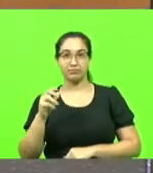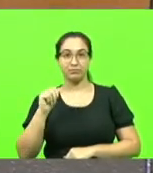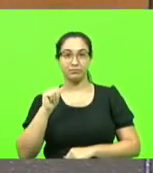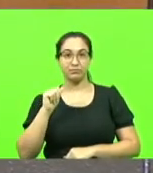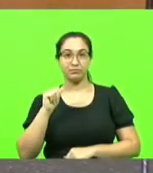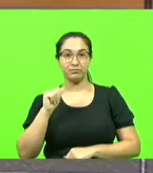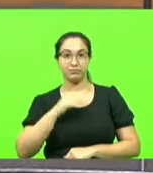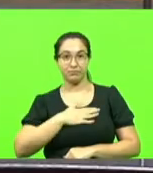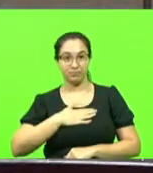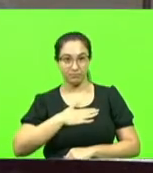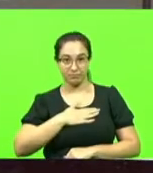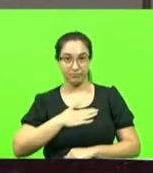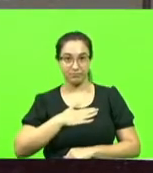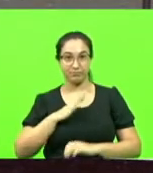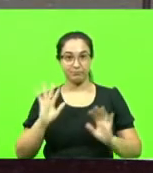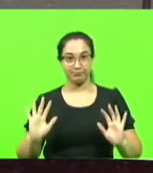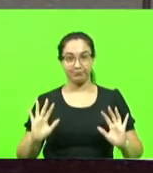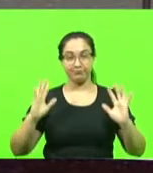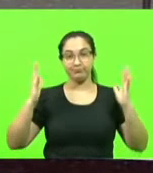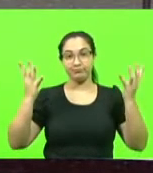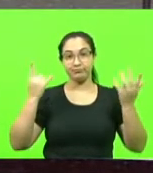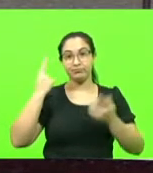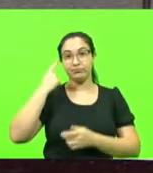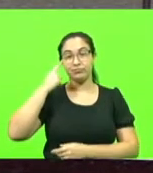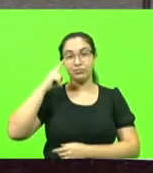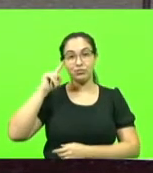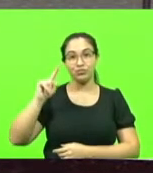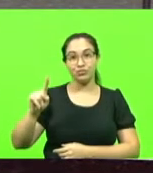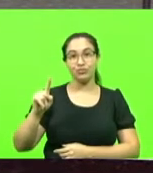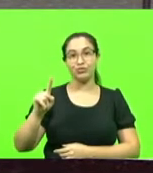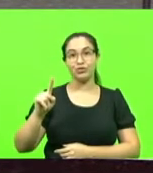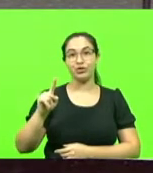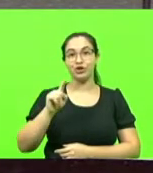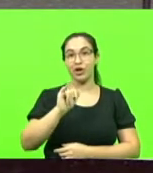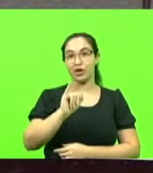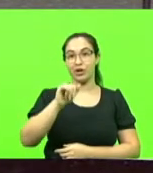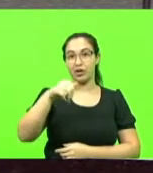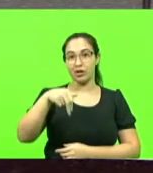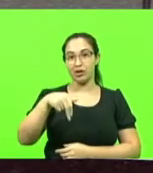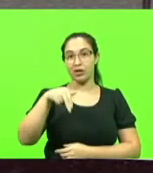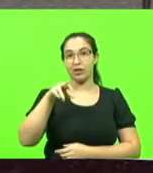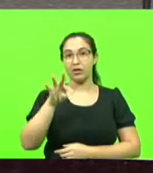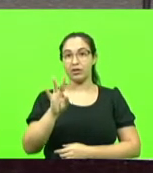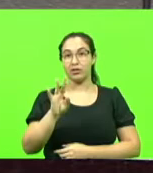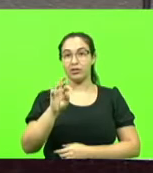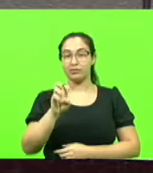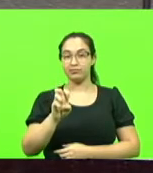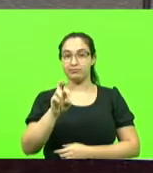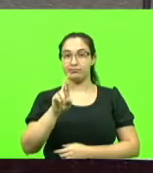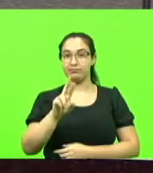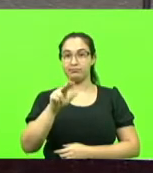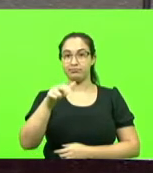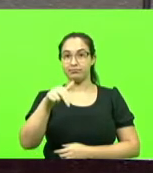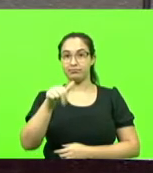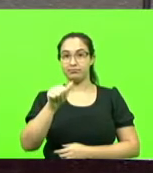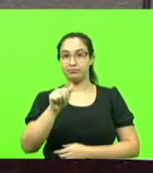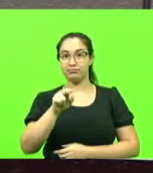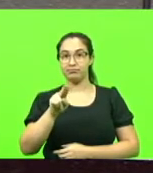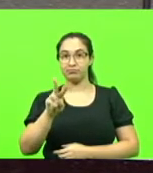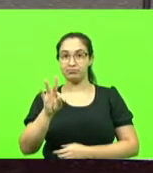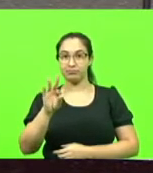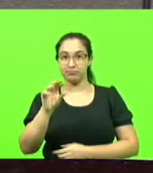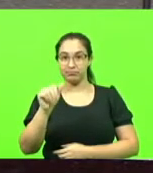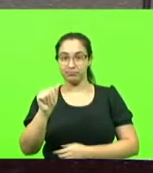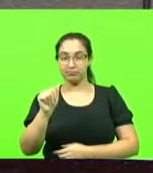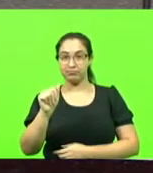do internauta, deputado Silvio Drevec. em 1991,